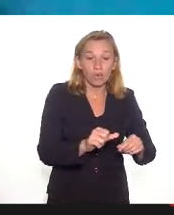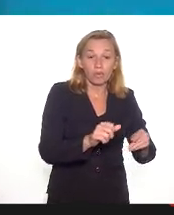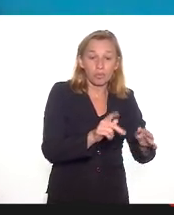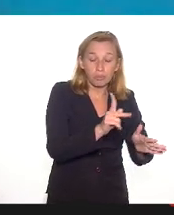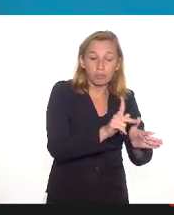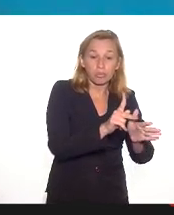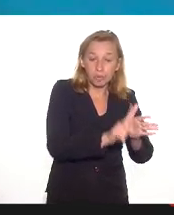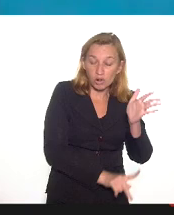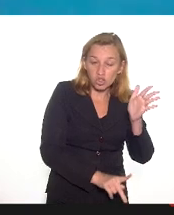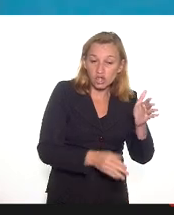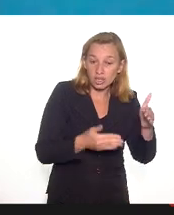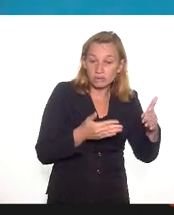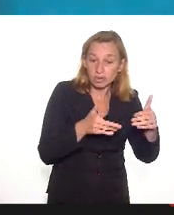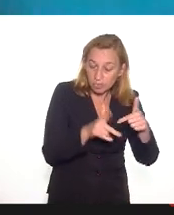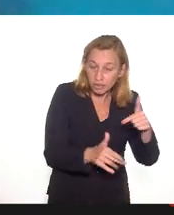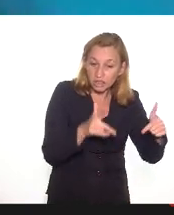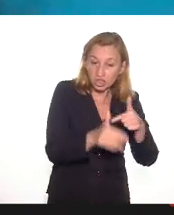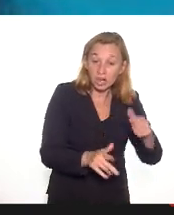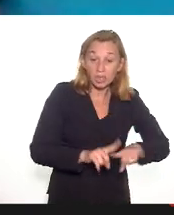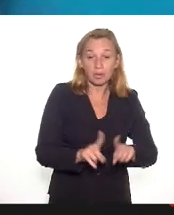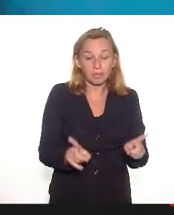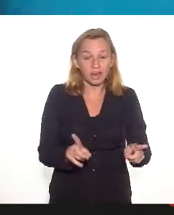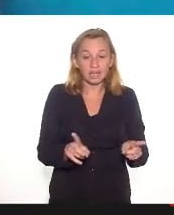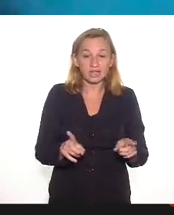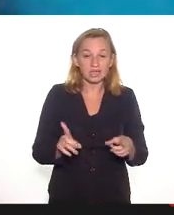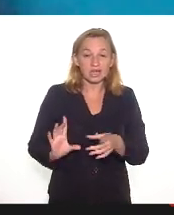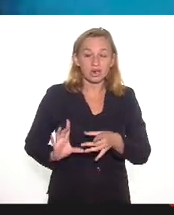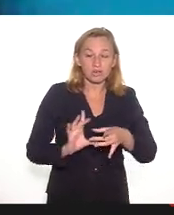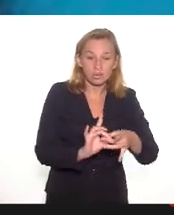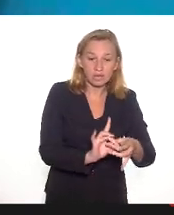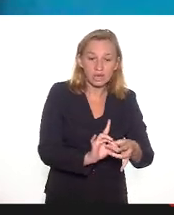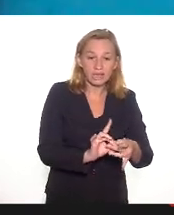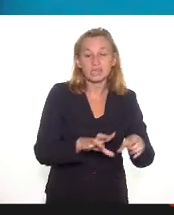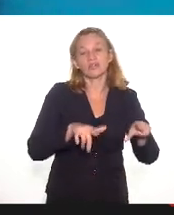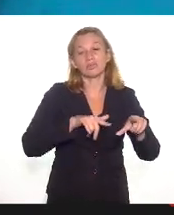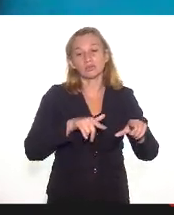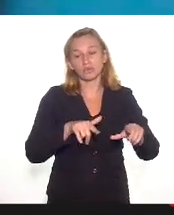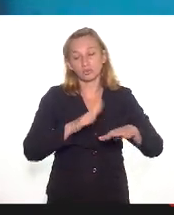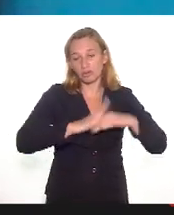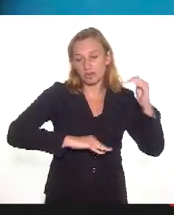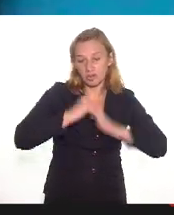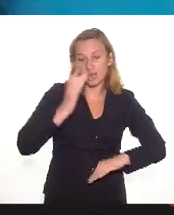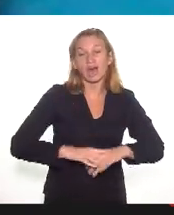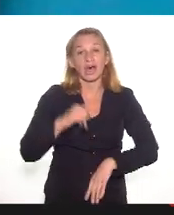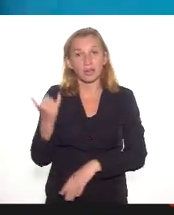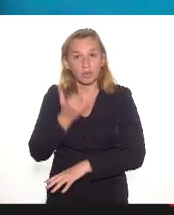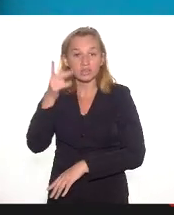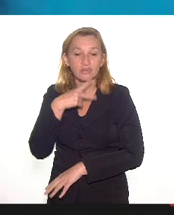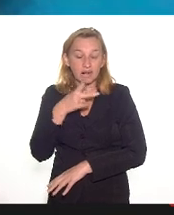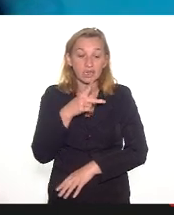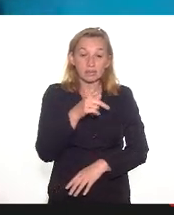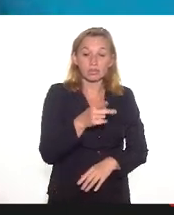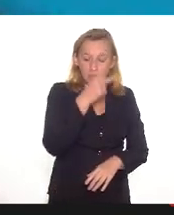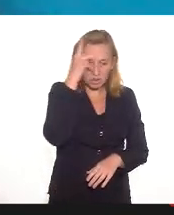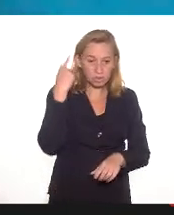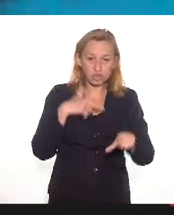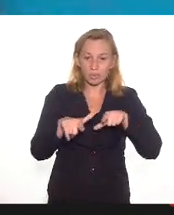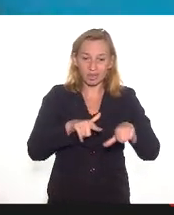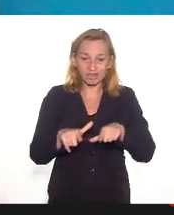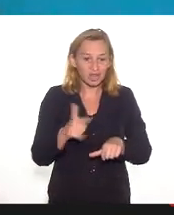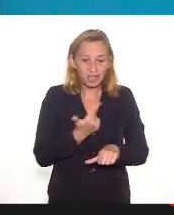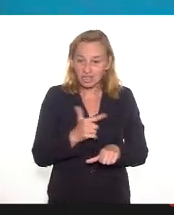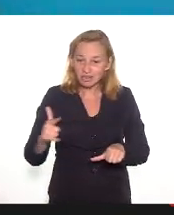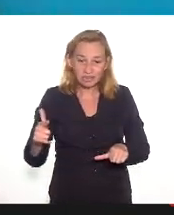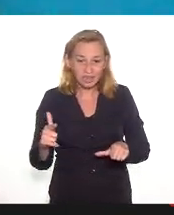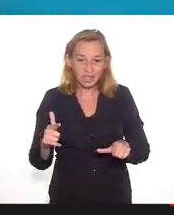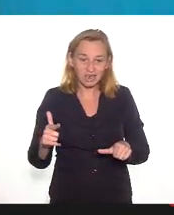interrompidos, mas a própria situação dos vínculos profissionais é muito importante de ser destacada, porque são trabalhadores que não têm nenhuma